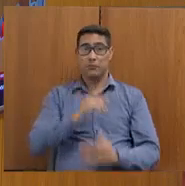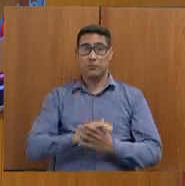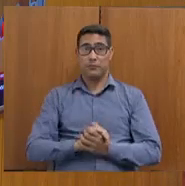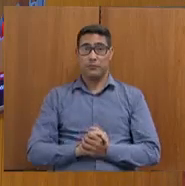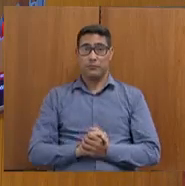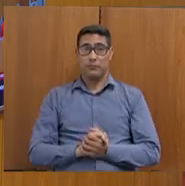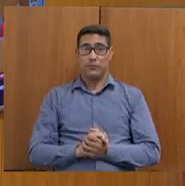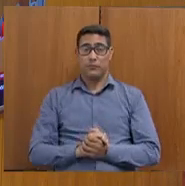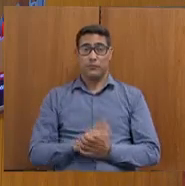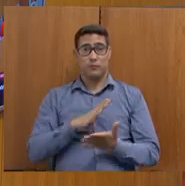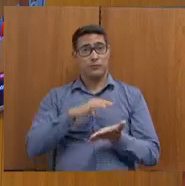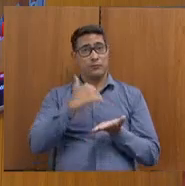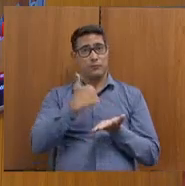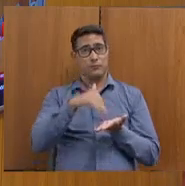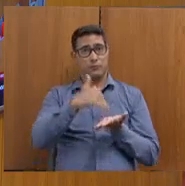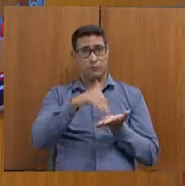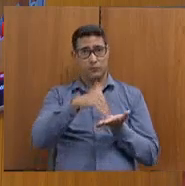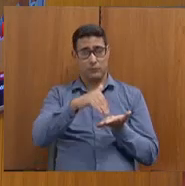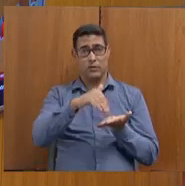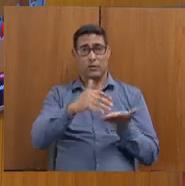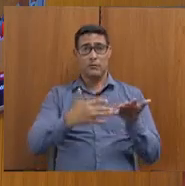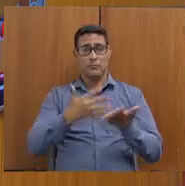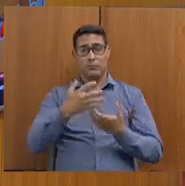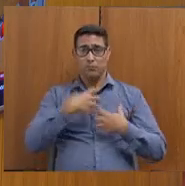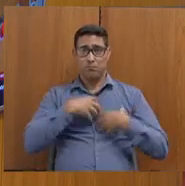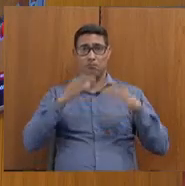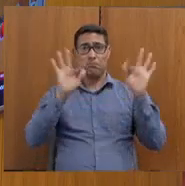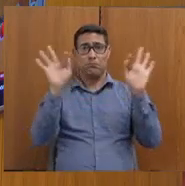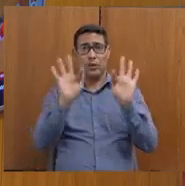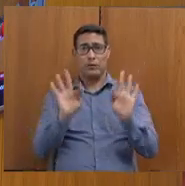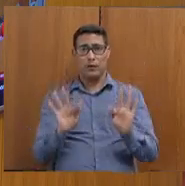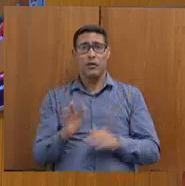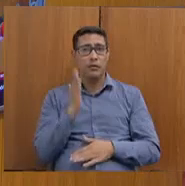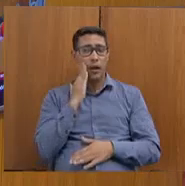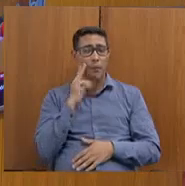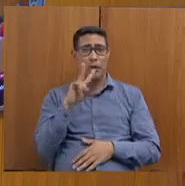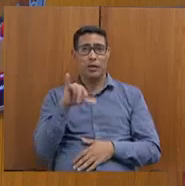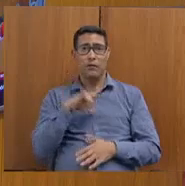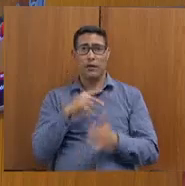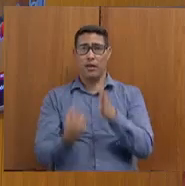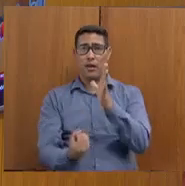Não, secretário, fiquei até feliz de saber que vai ser criada